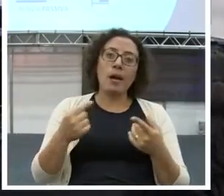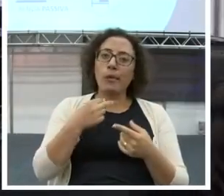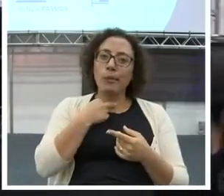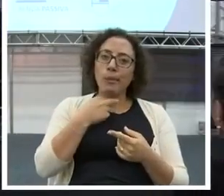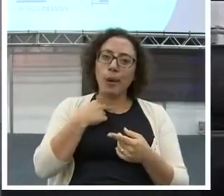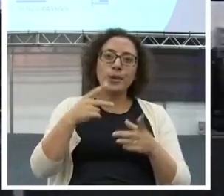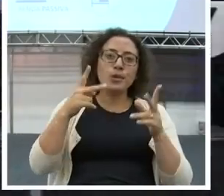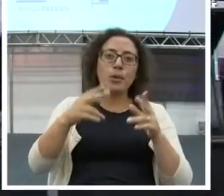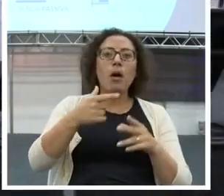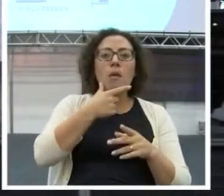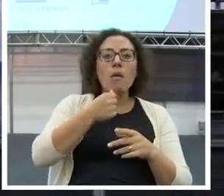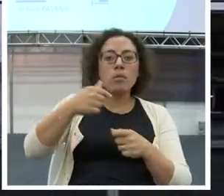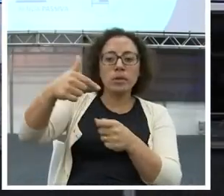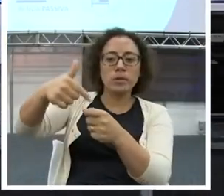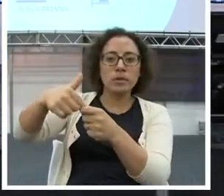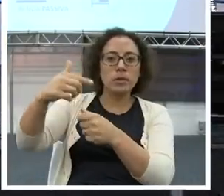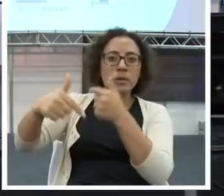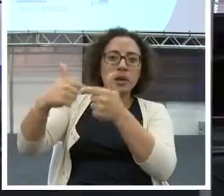hoje.